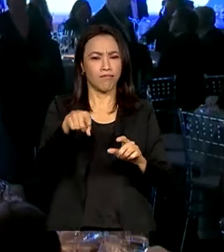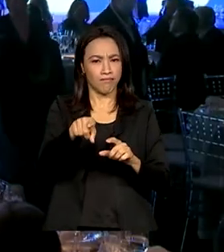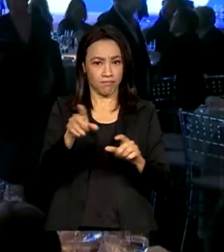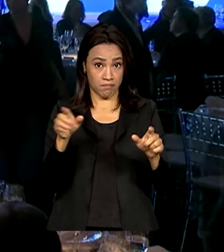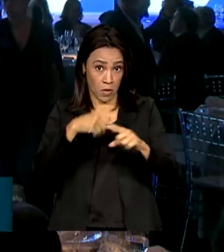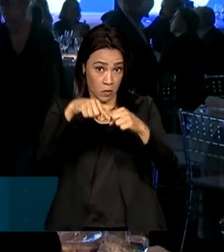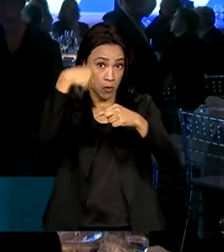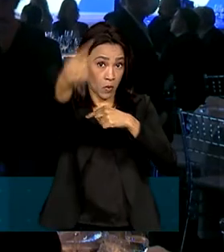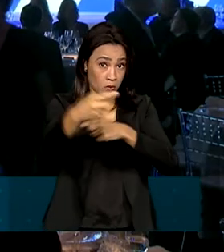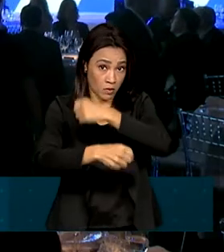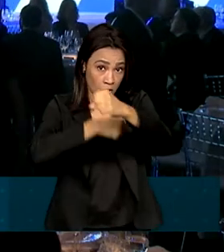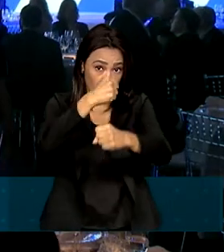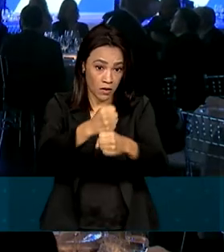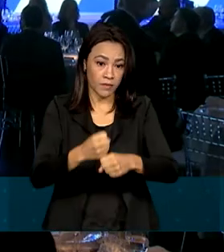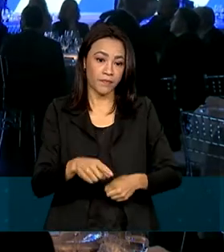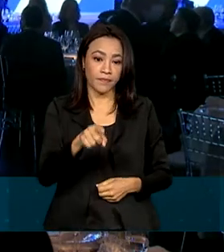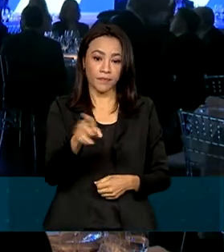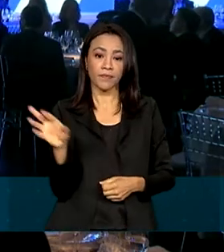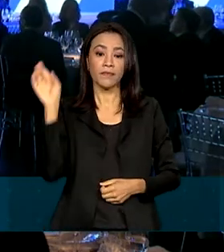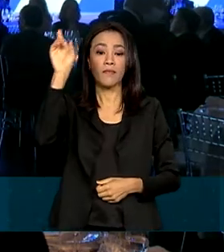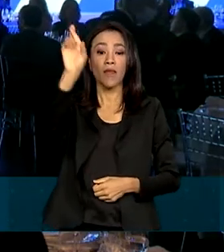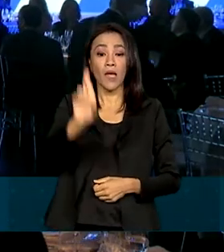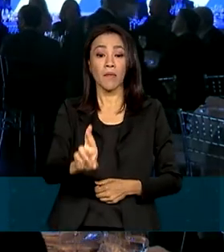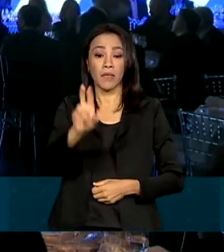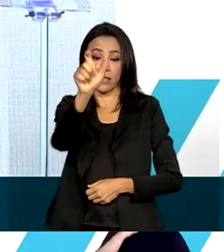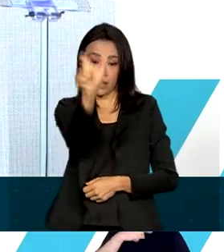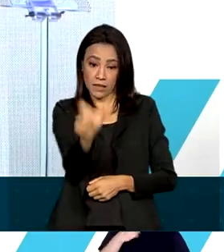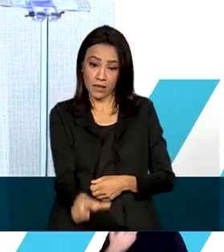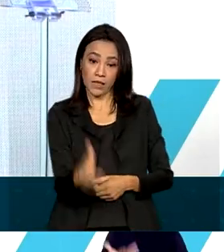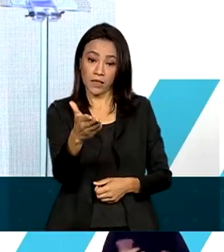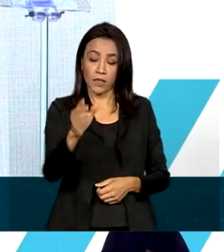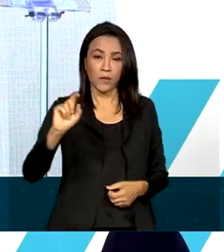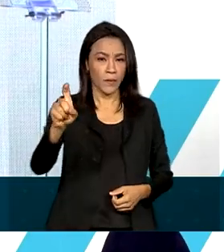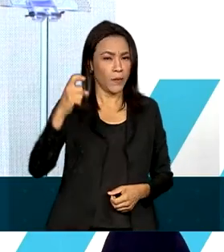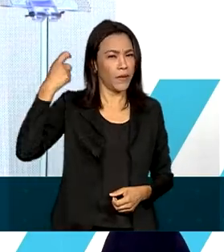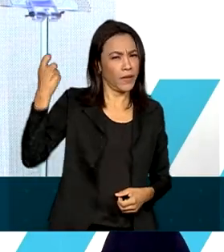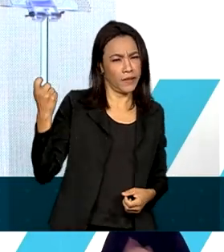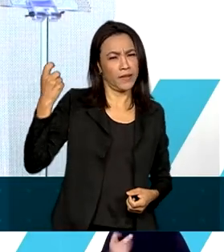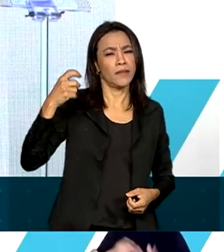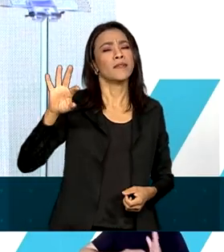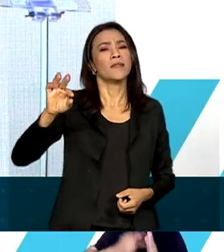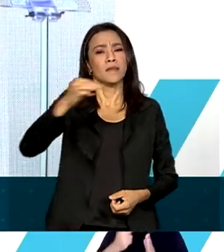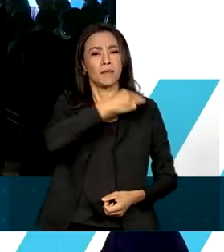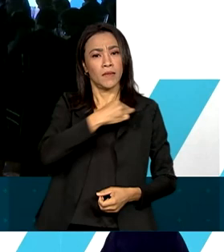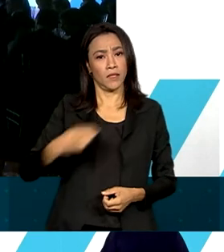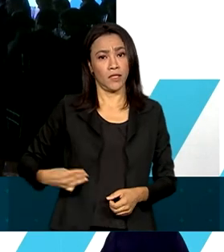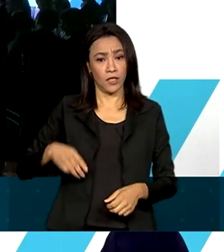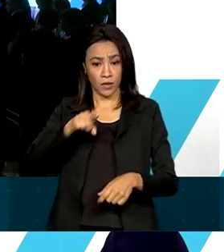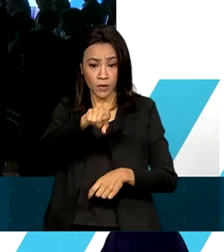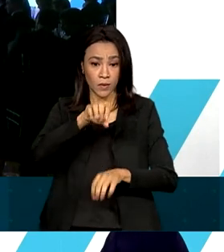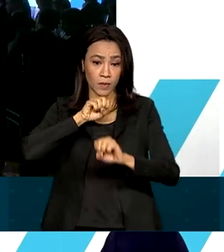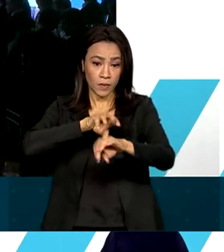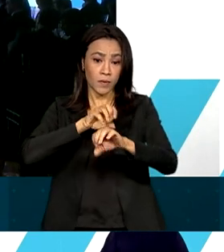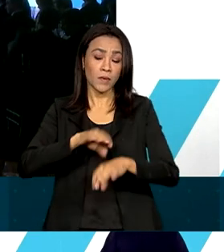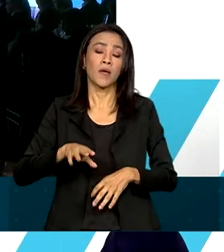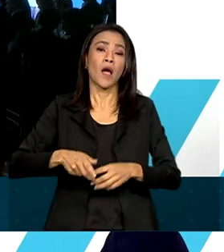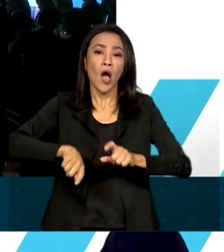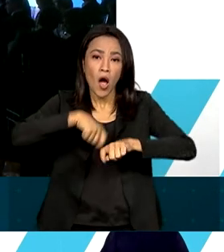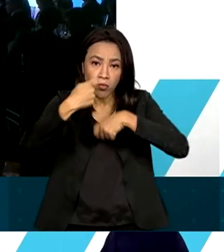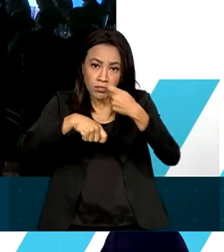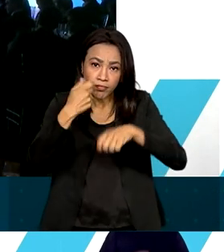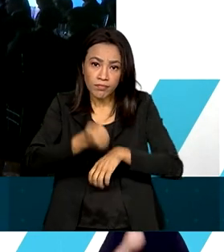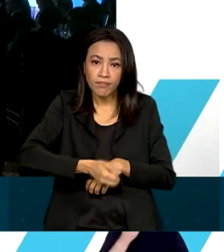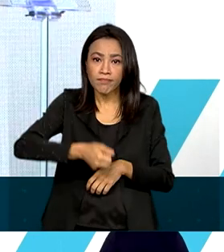Representando o presidente eleito Luiz Inácio Lula da Silva, o ex-ministro da Educação, Fernando Haddad, almoçou em São Paulo com